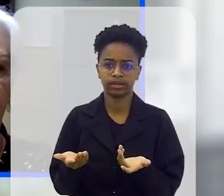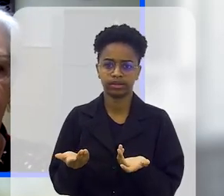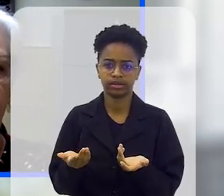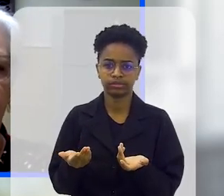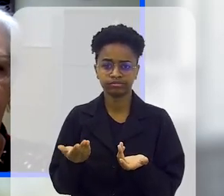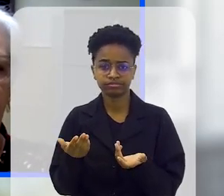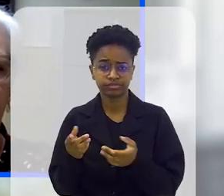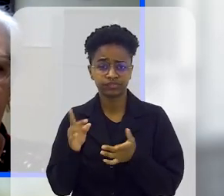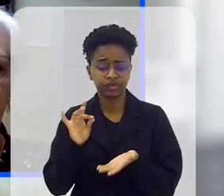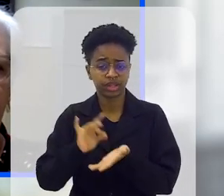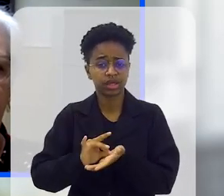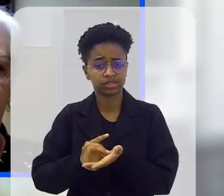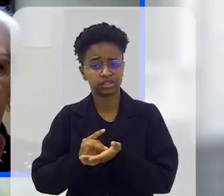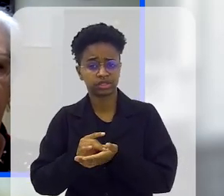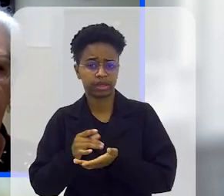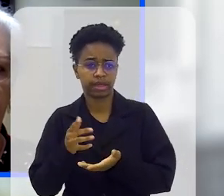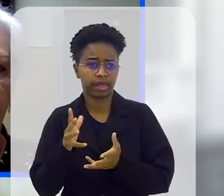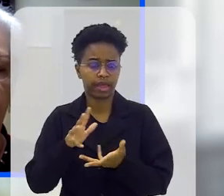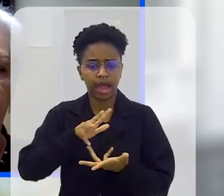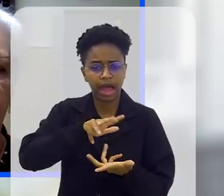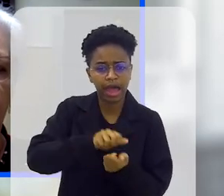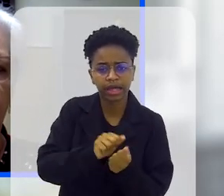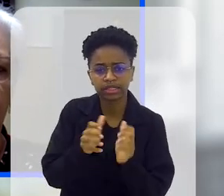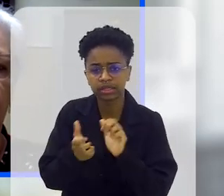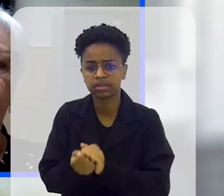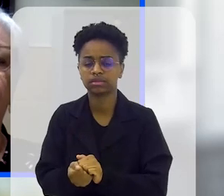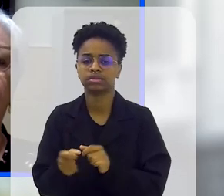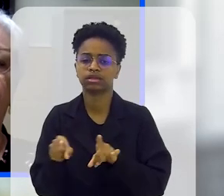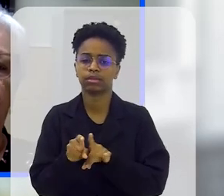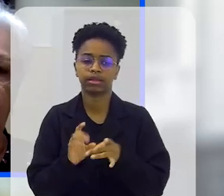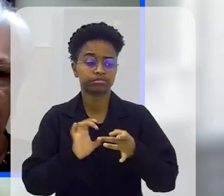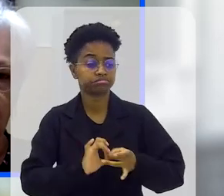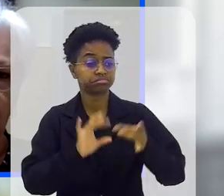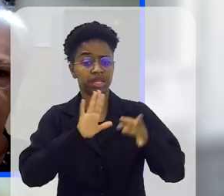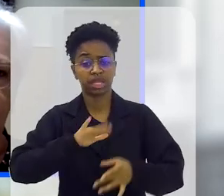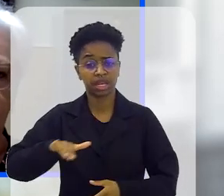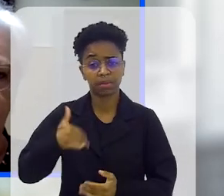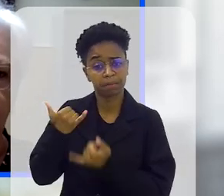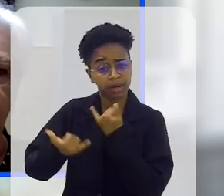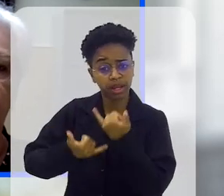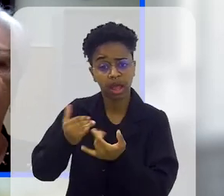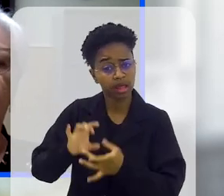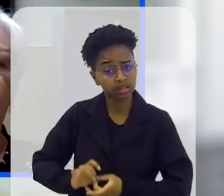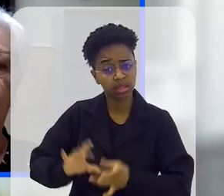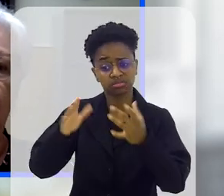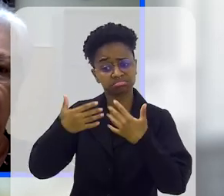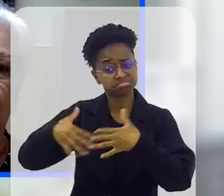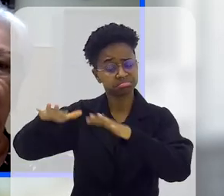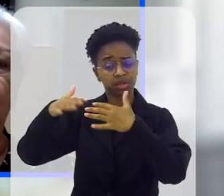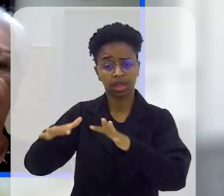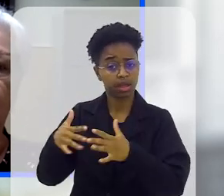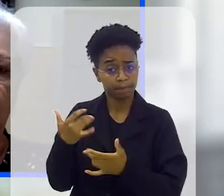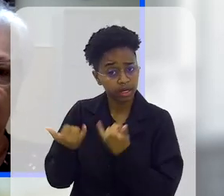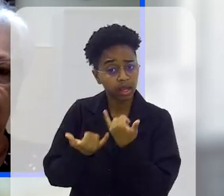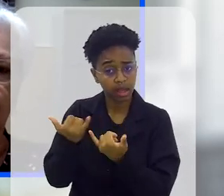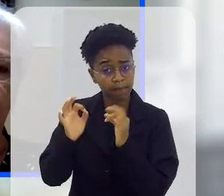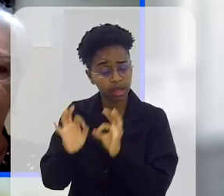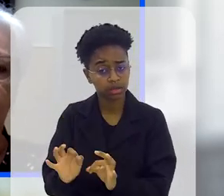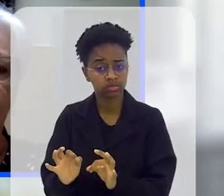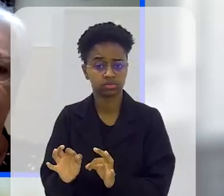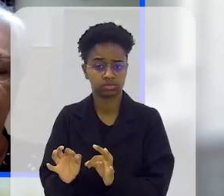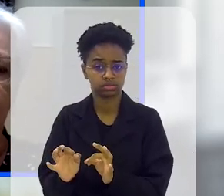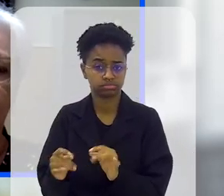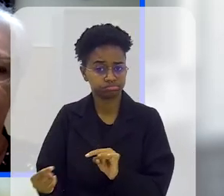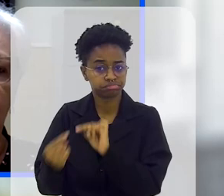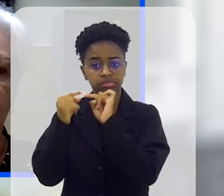descontração mesmo, de artesanato, de deixar a criança brincar, deixar a criança ser criança, a criança brincar com